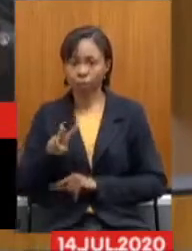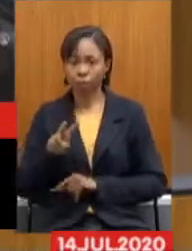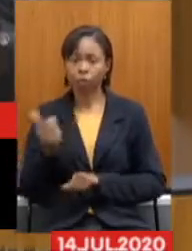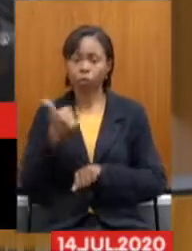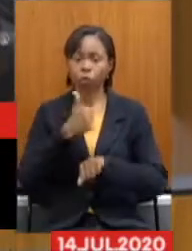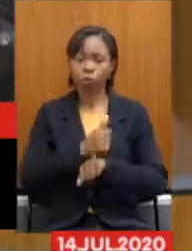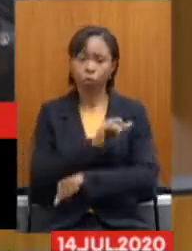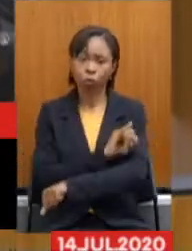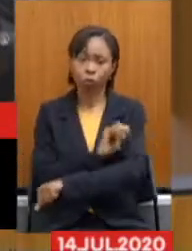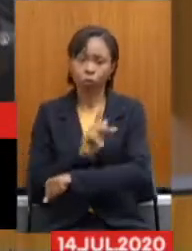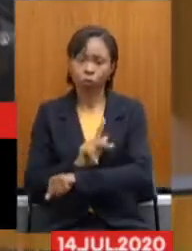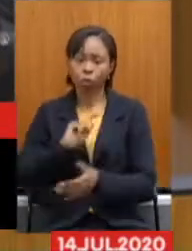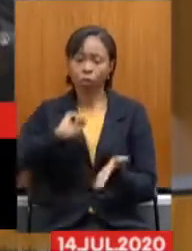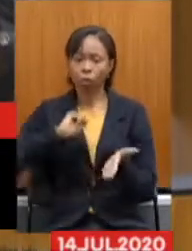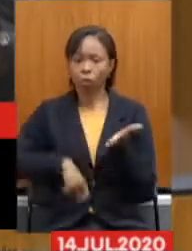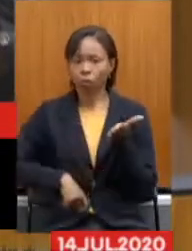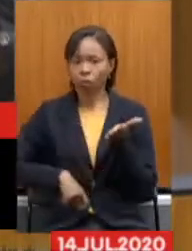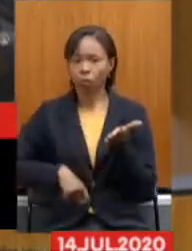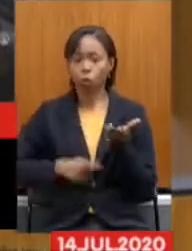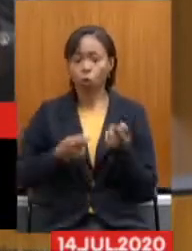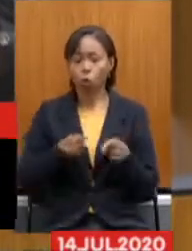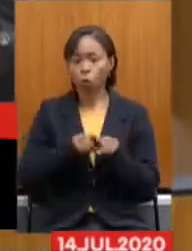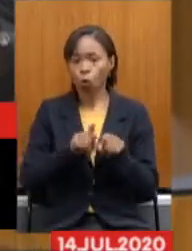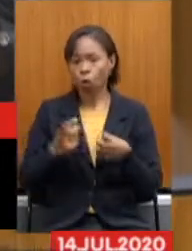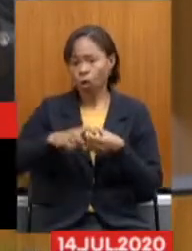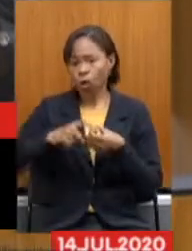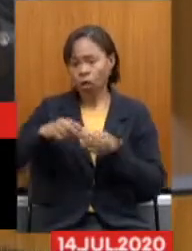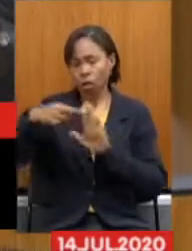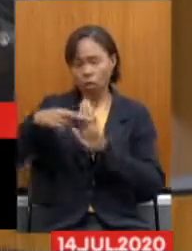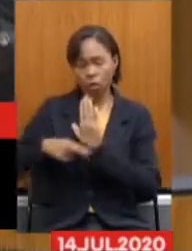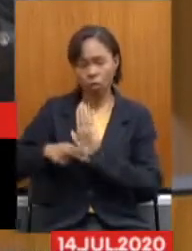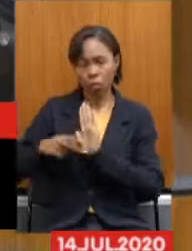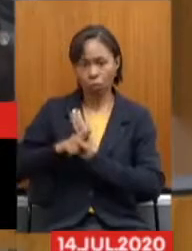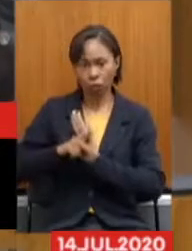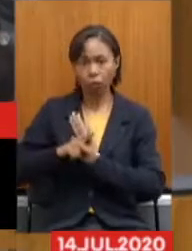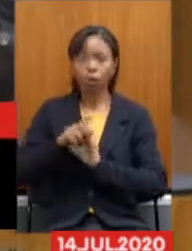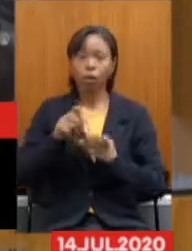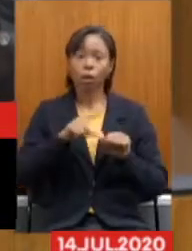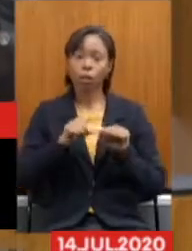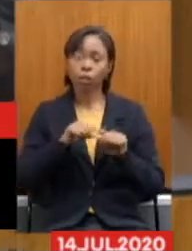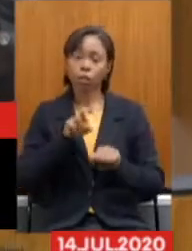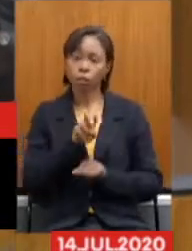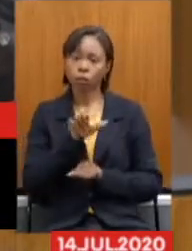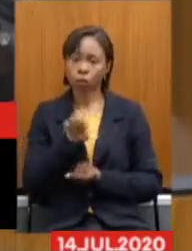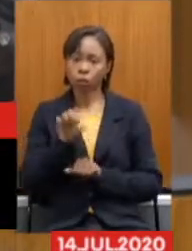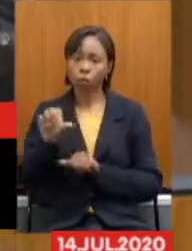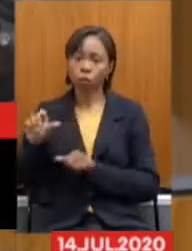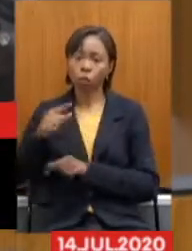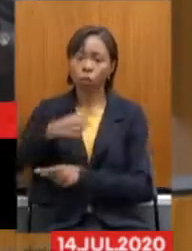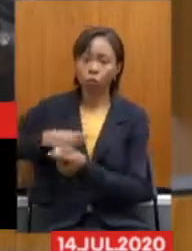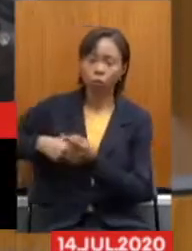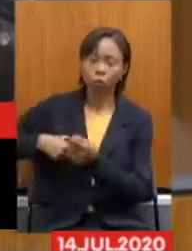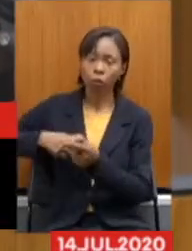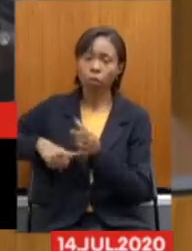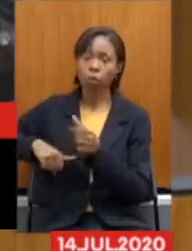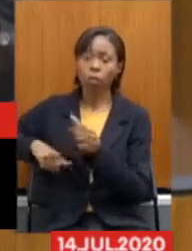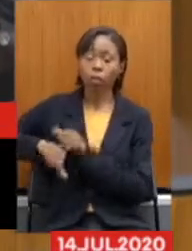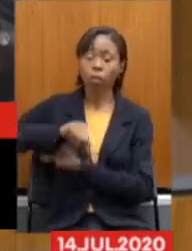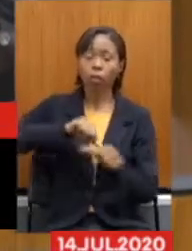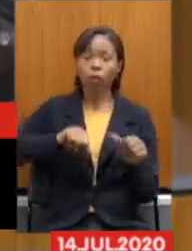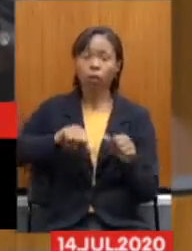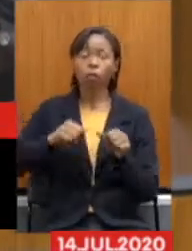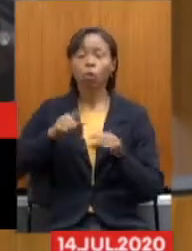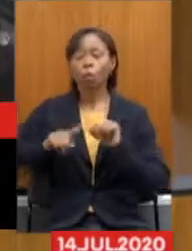de convênio e gestão do regime PRO. No artigo 59, transfere bens imóveis e